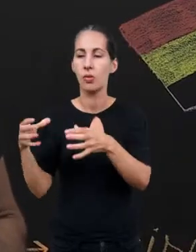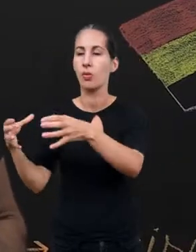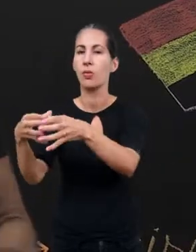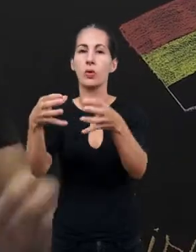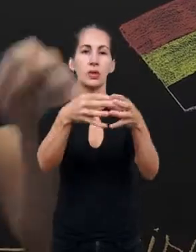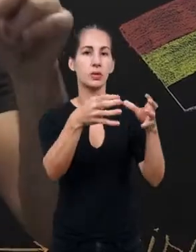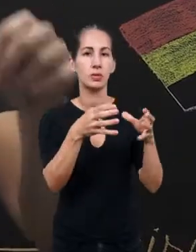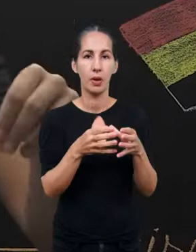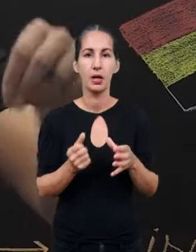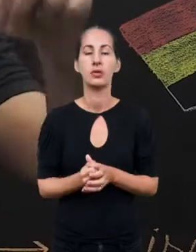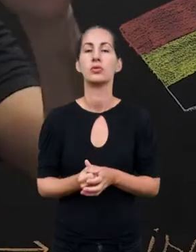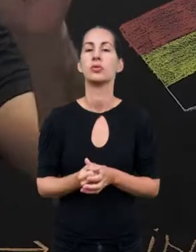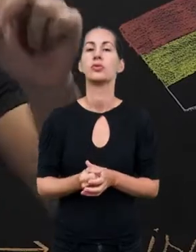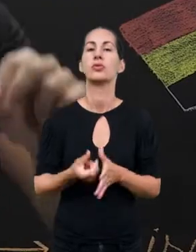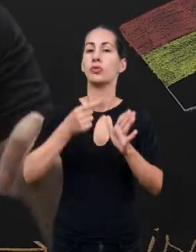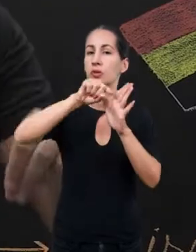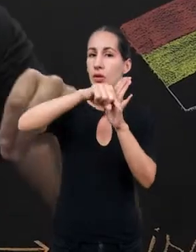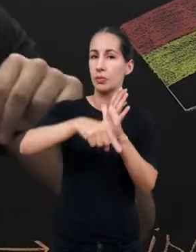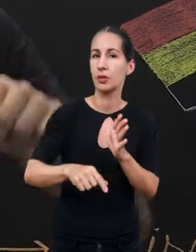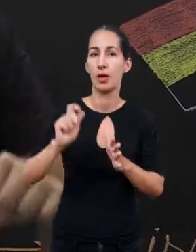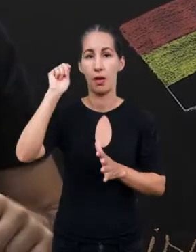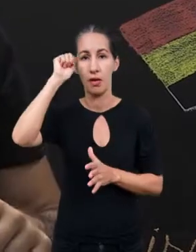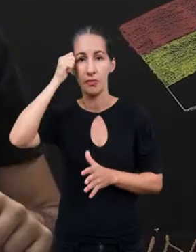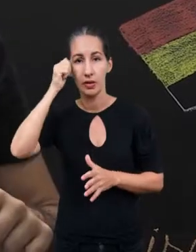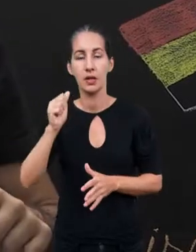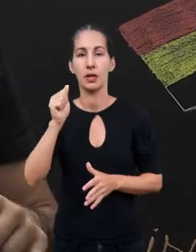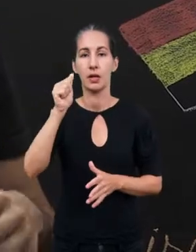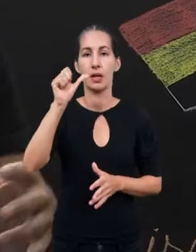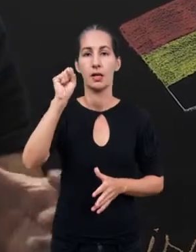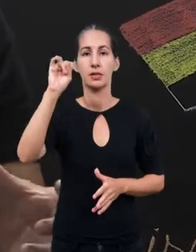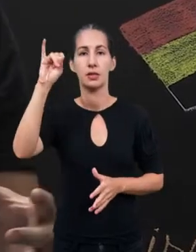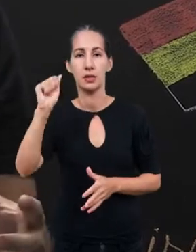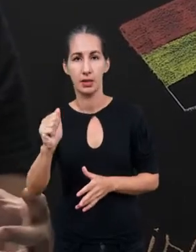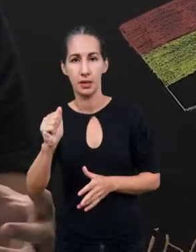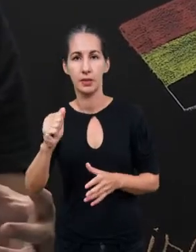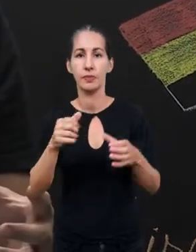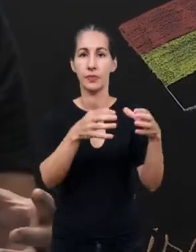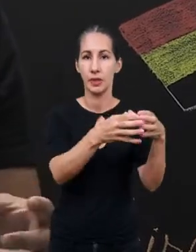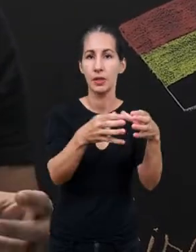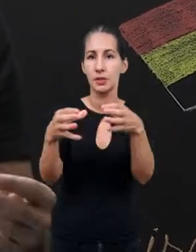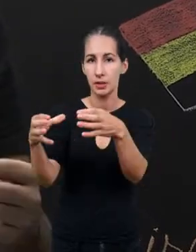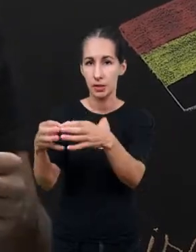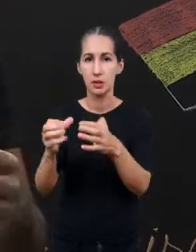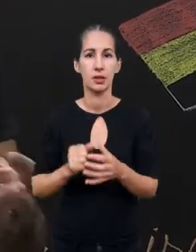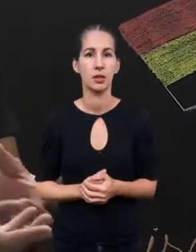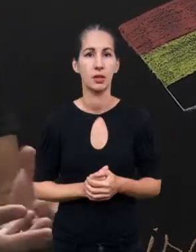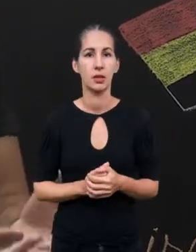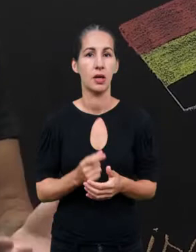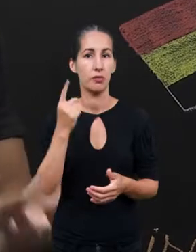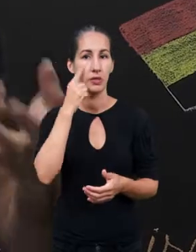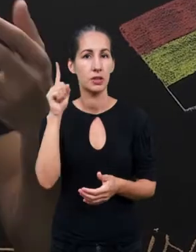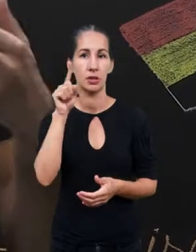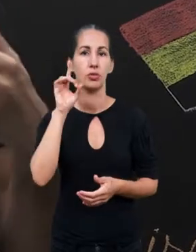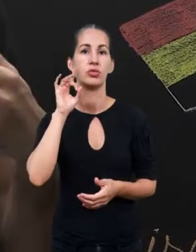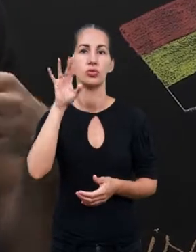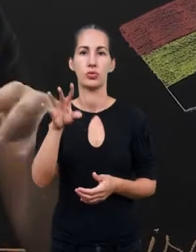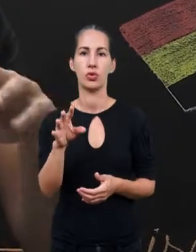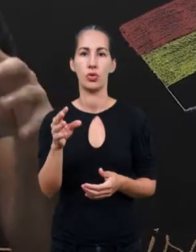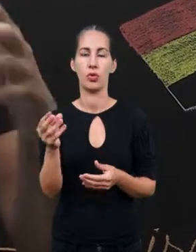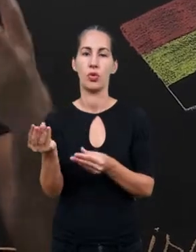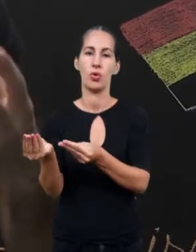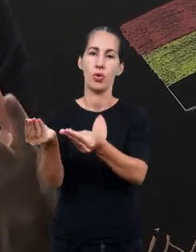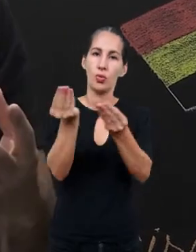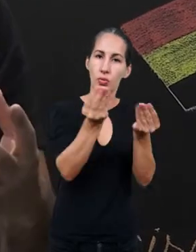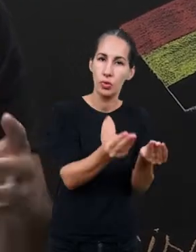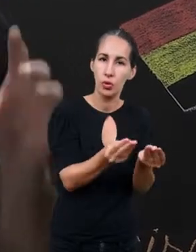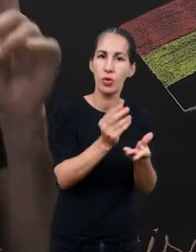exploração são fundamentalmente a África e a Ásia. E nessas regiões não se visa apenas retirar mercadorias,